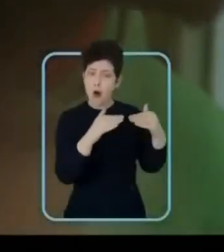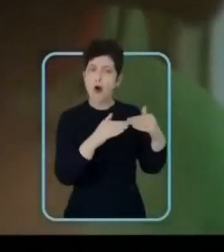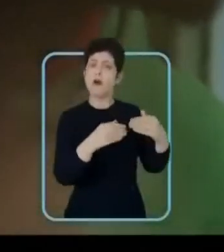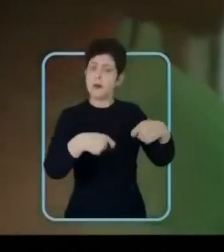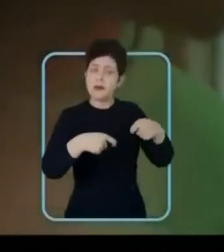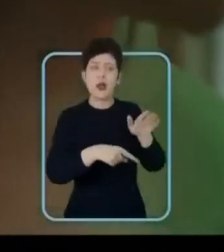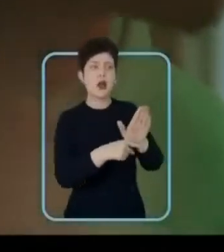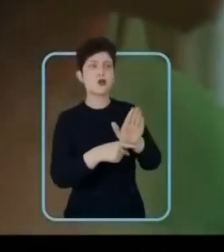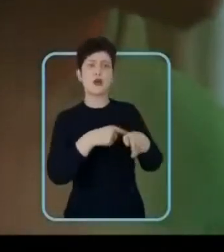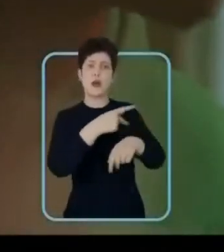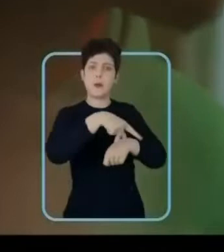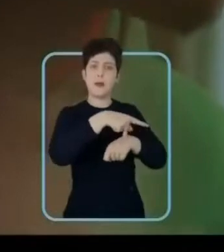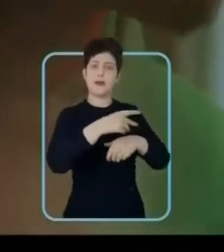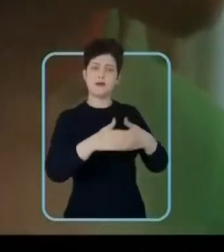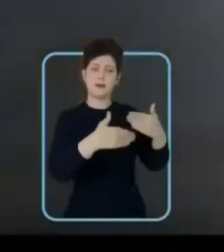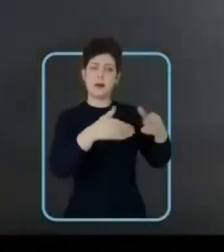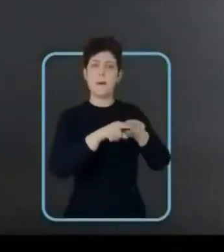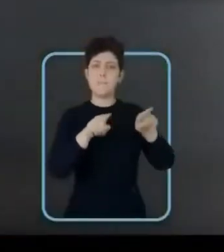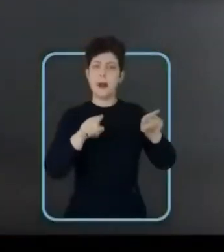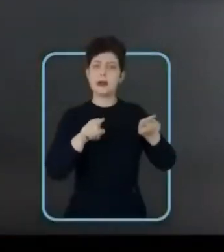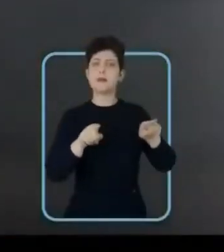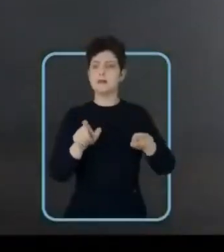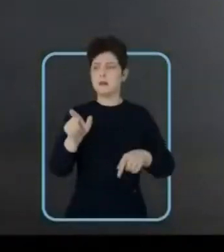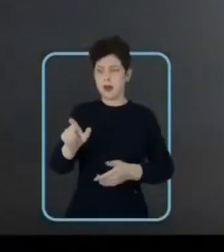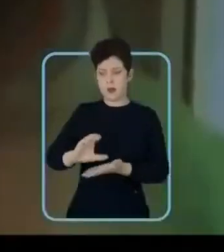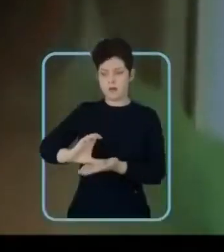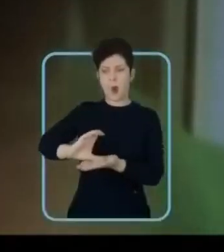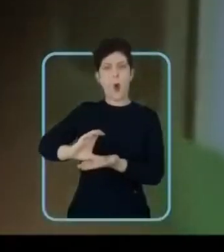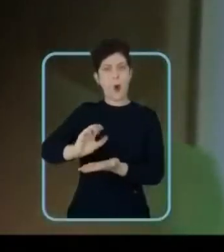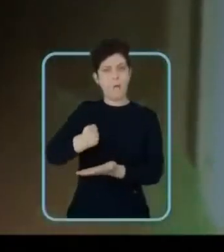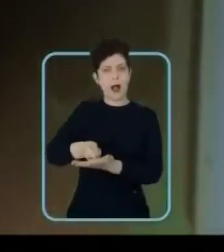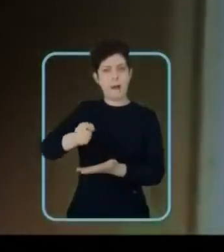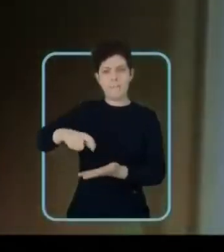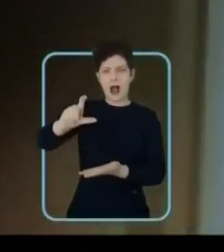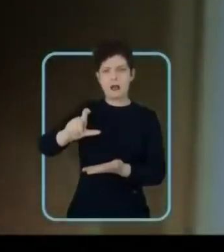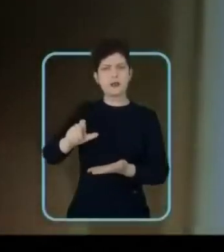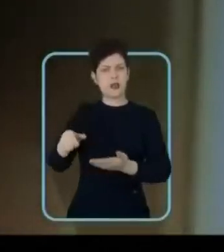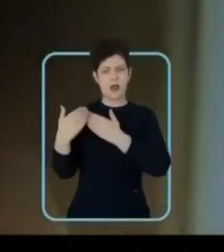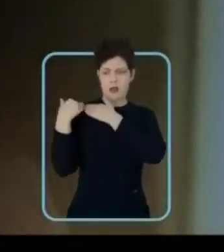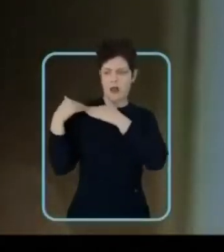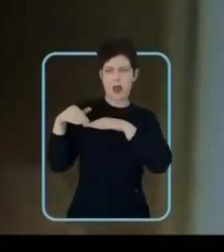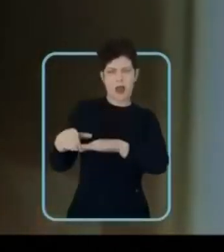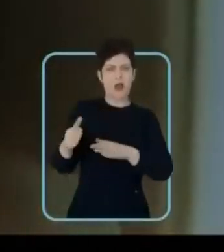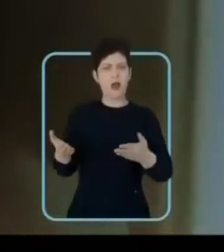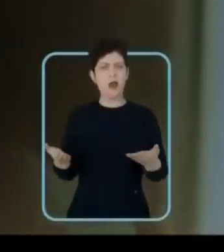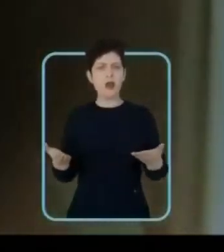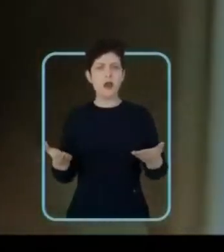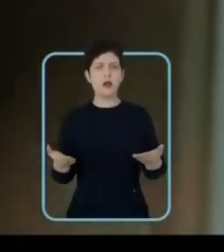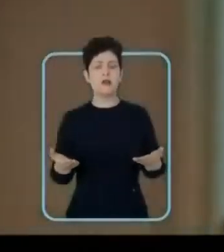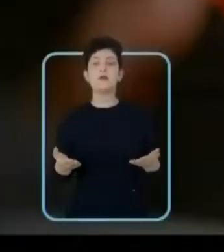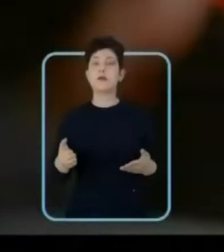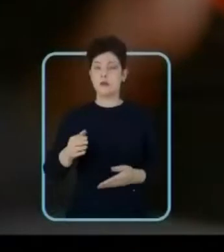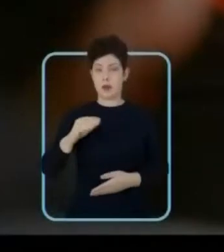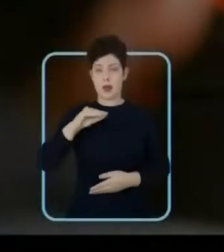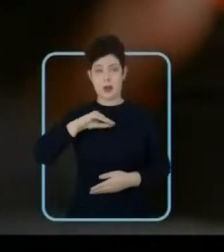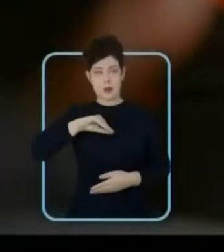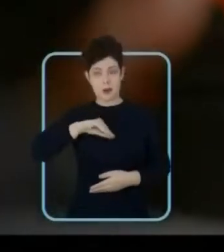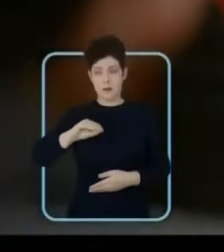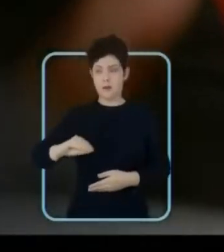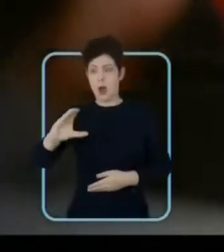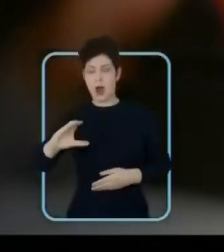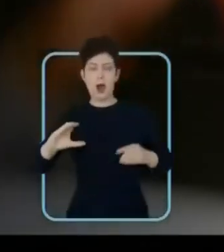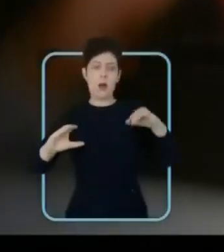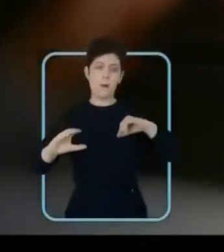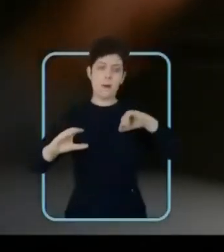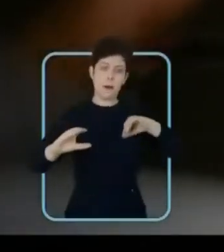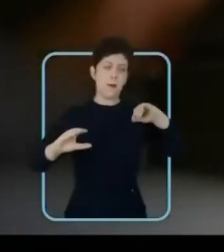Eu concordo. Eu preciso ajudar meu país a crescer. Só que se tem outra pessoa que ela tem condição de pagar mais, joga nela, gente. É isso aí. Quem ganha mais